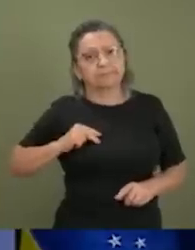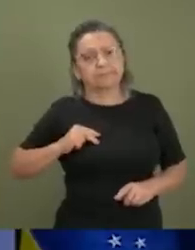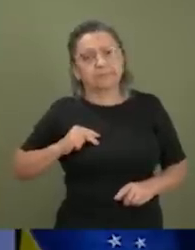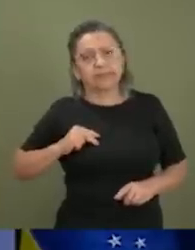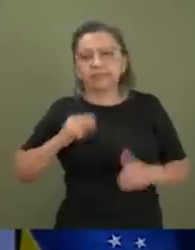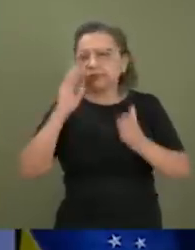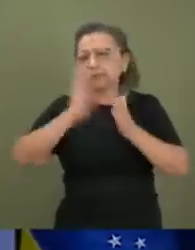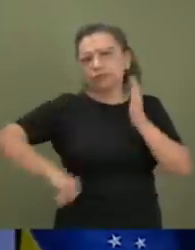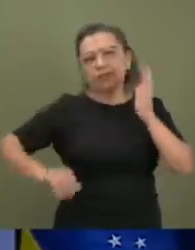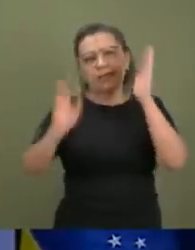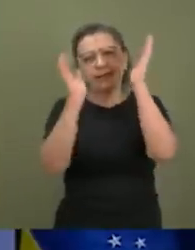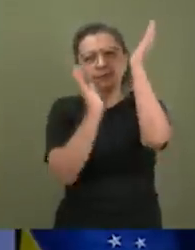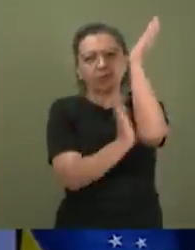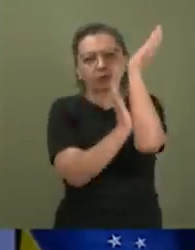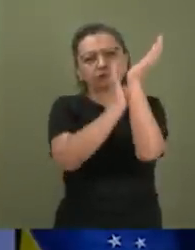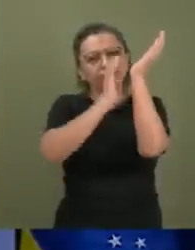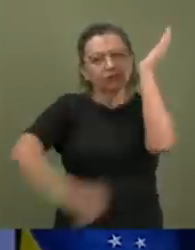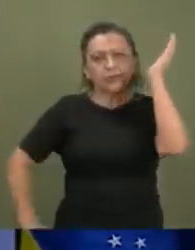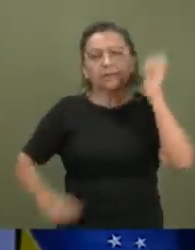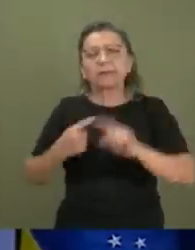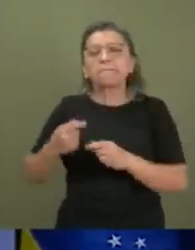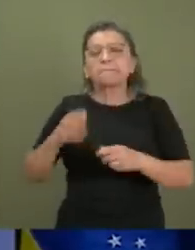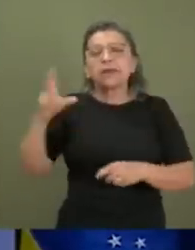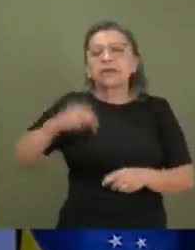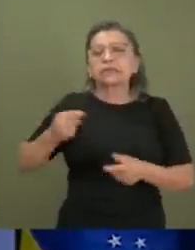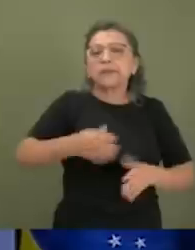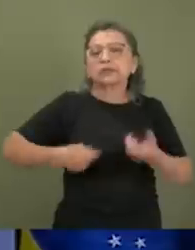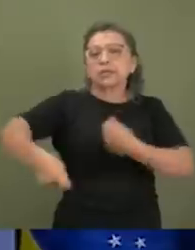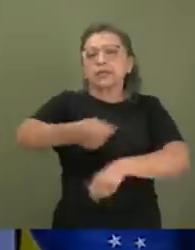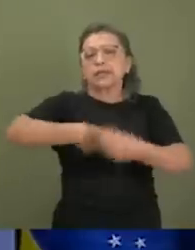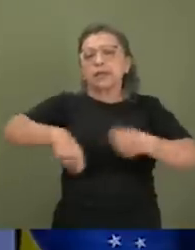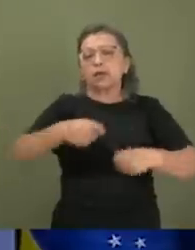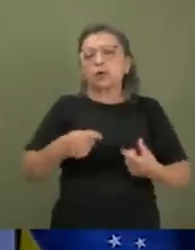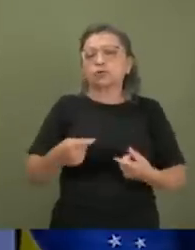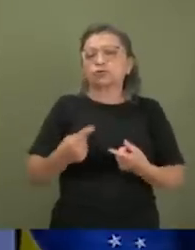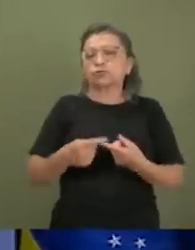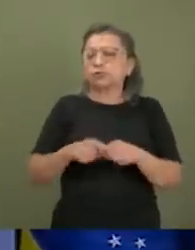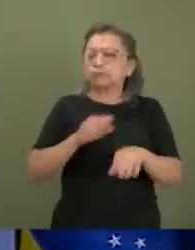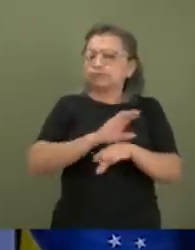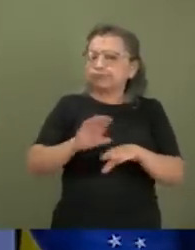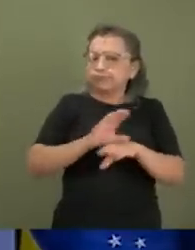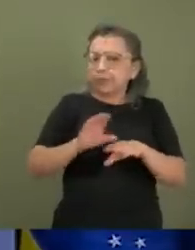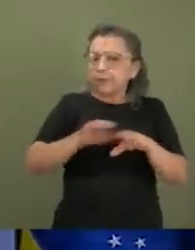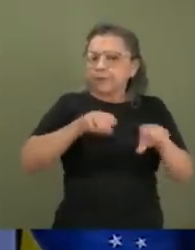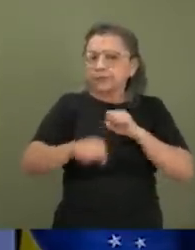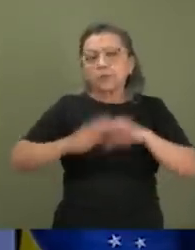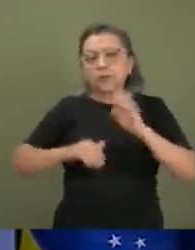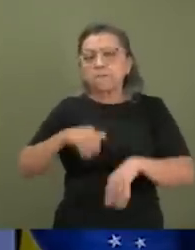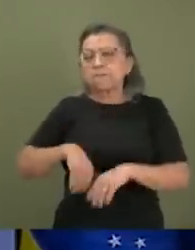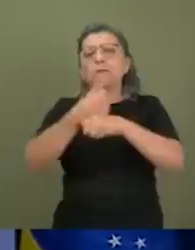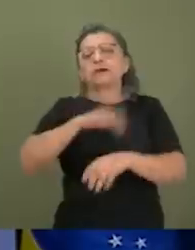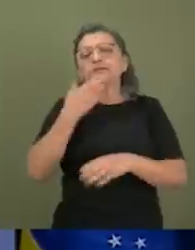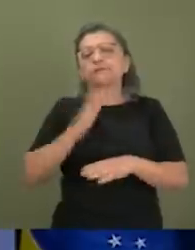desburocratização e merecem um ambiente de negócios e um ambiente de formação profissional mais favorável